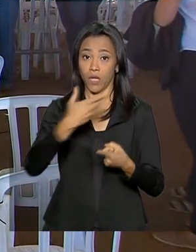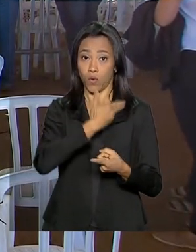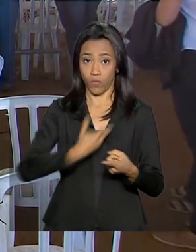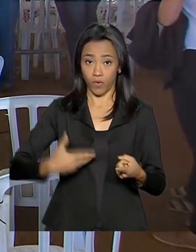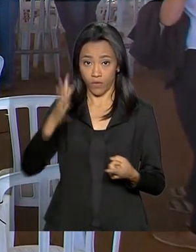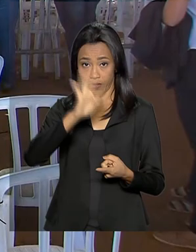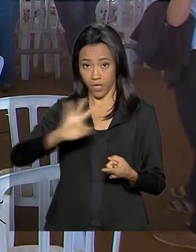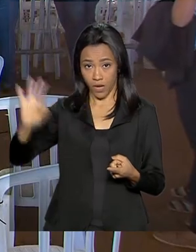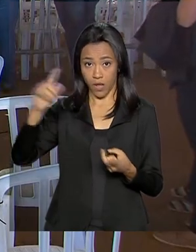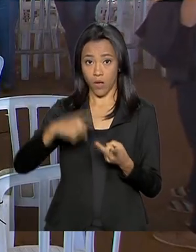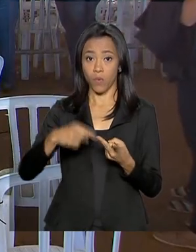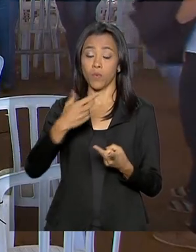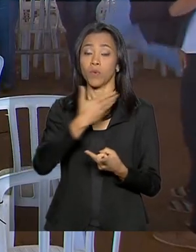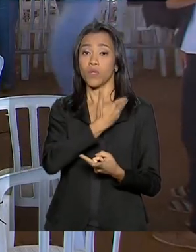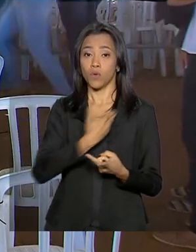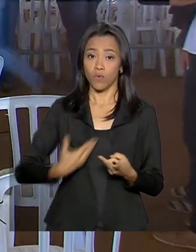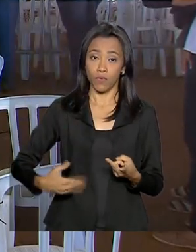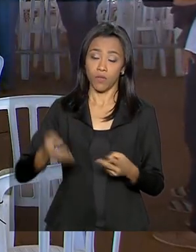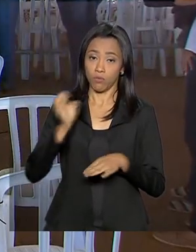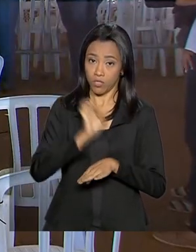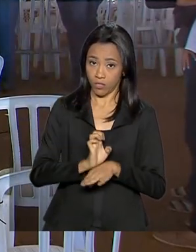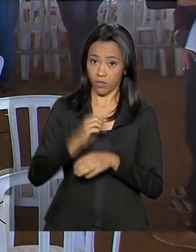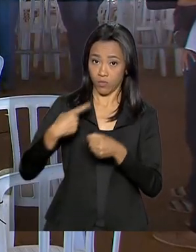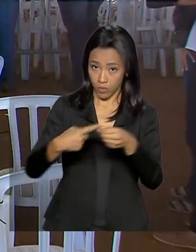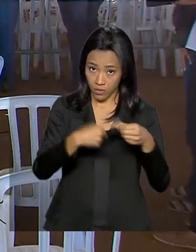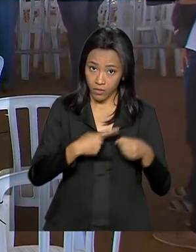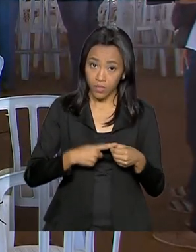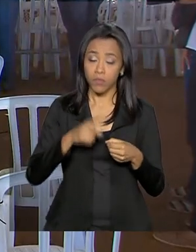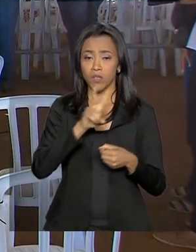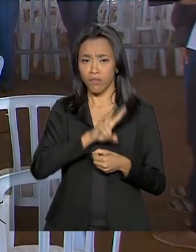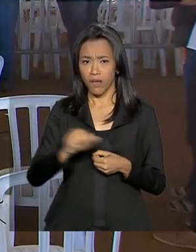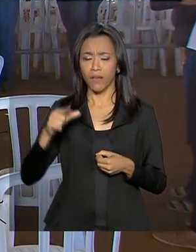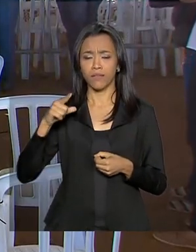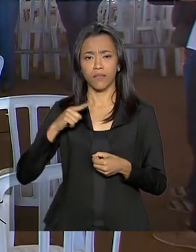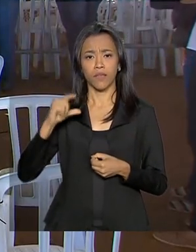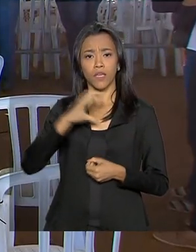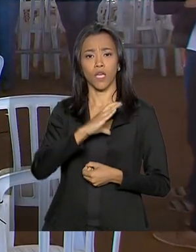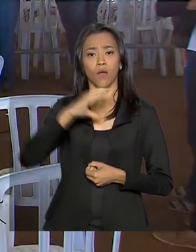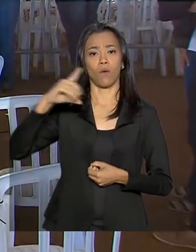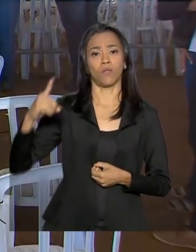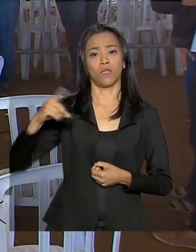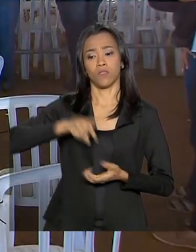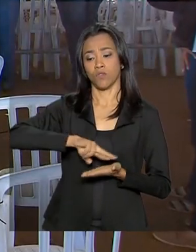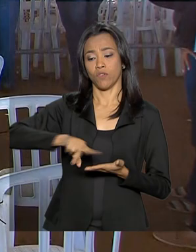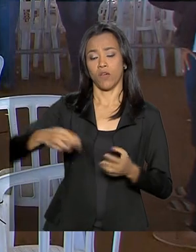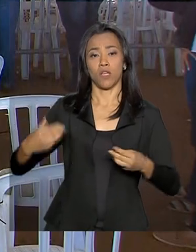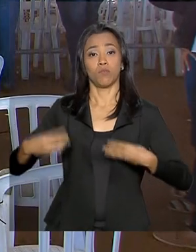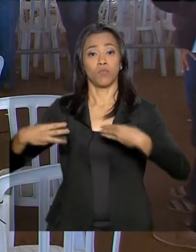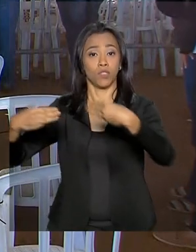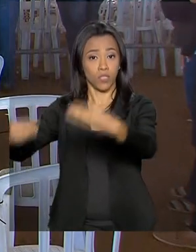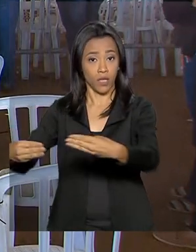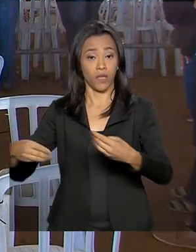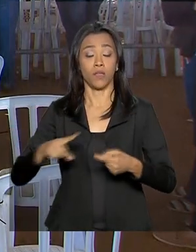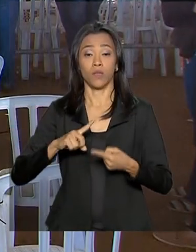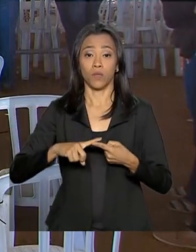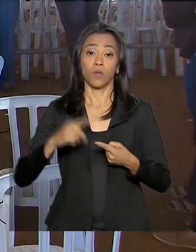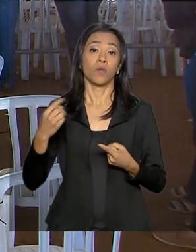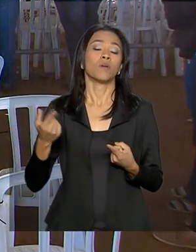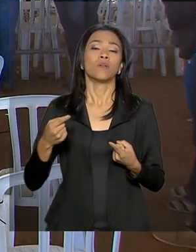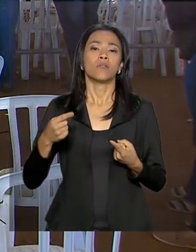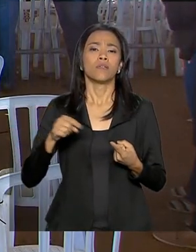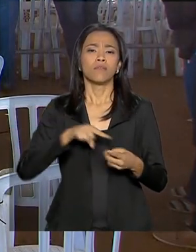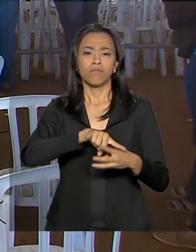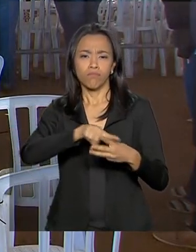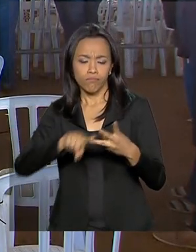locais. Esse acordo será coordenado por vários ministérios, o Ministério do Meio Ambiente, da Agricultura, do Desenvolvimento Regional